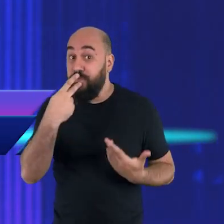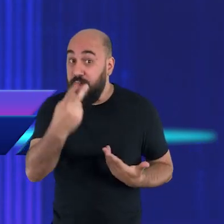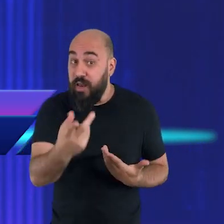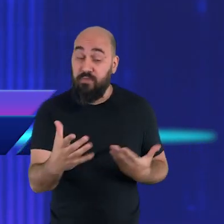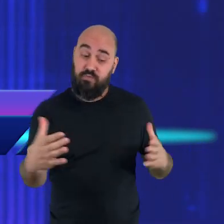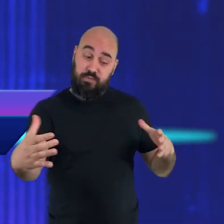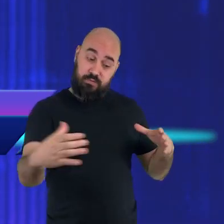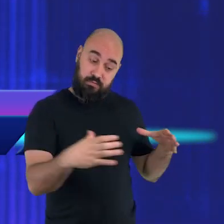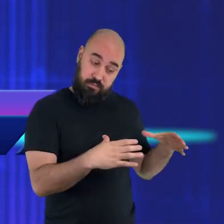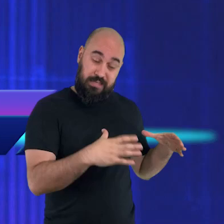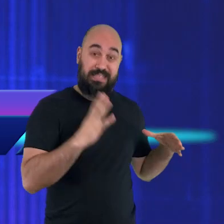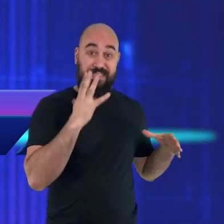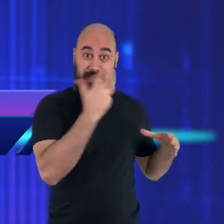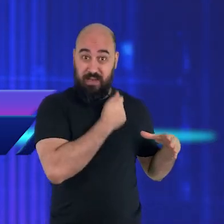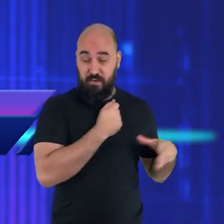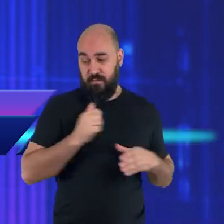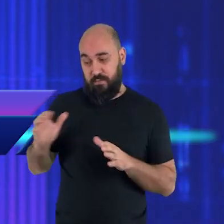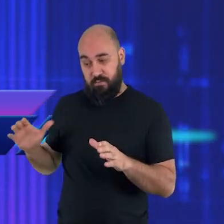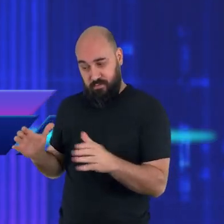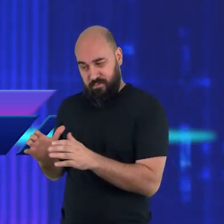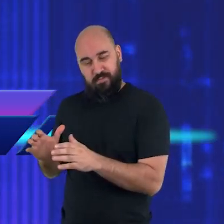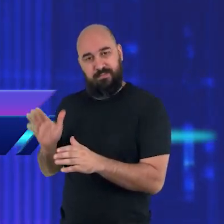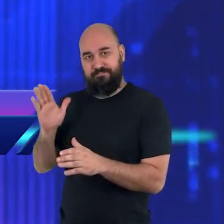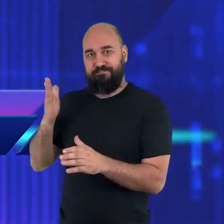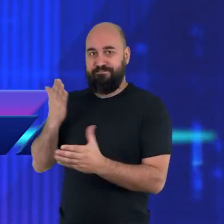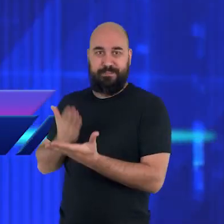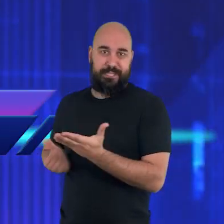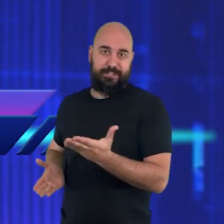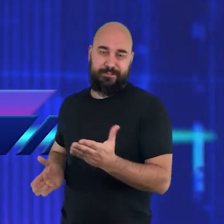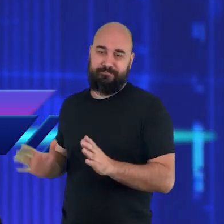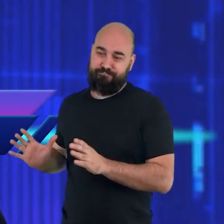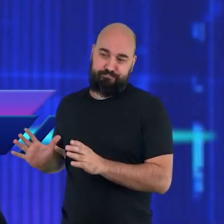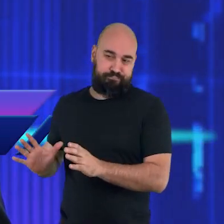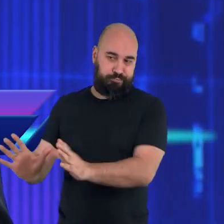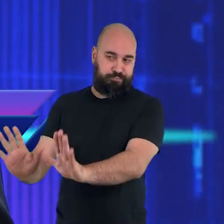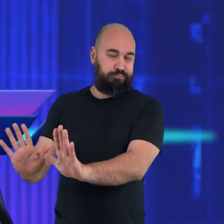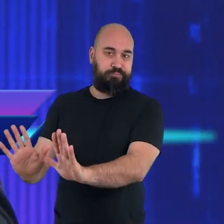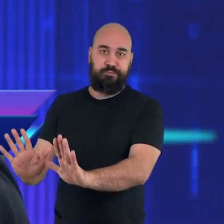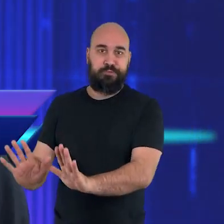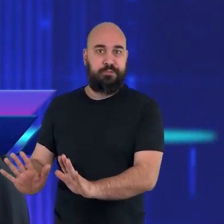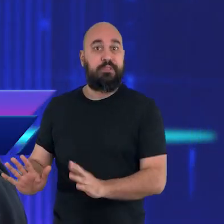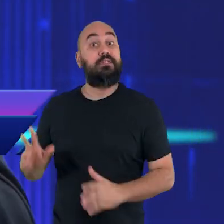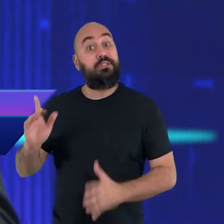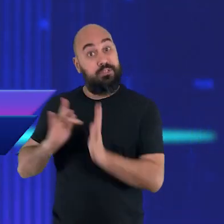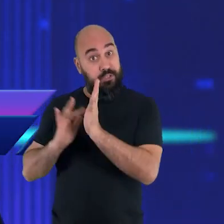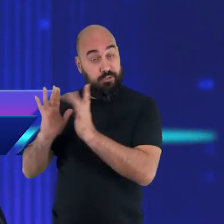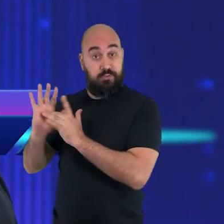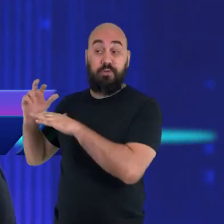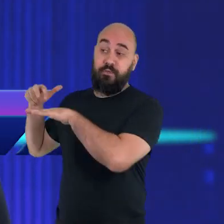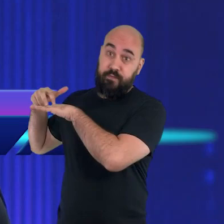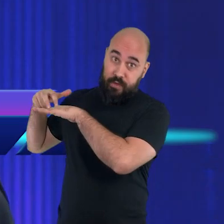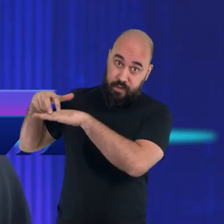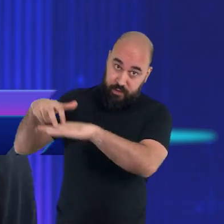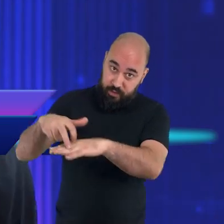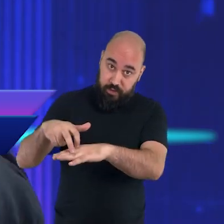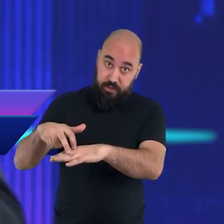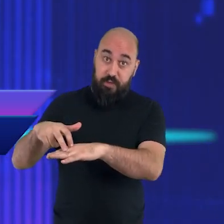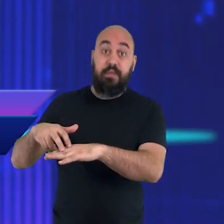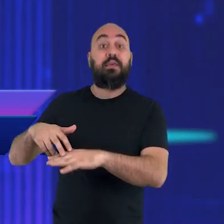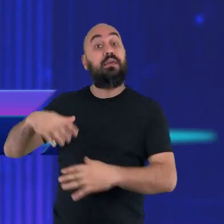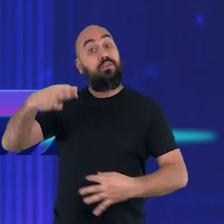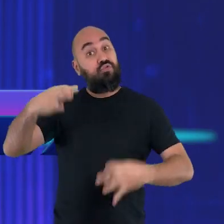Jesus vem para fazer a colheita neste mundo. E esta colheita é resultado do seu juízo. Desse juízo